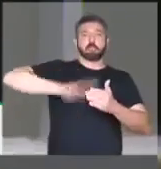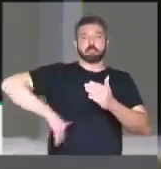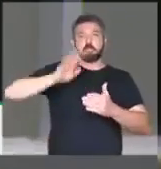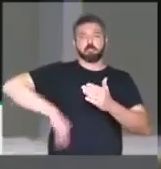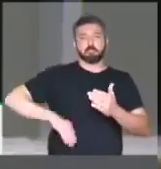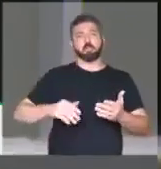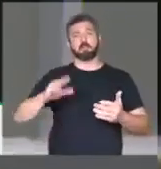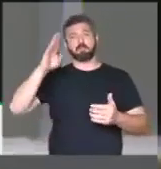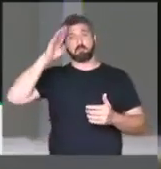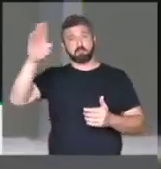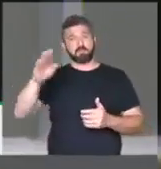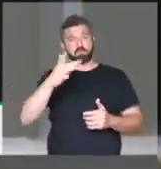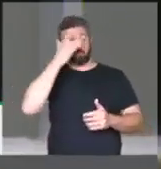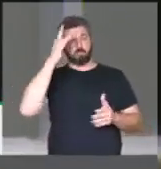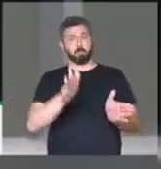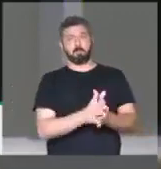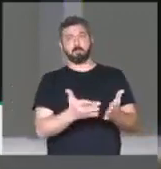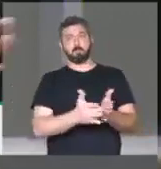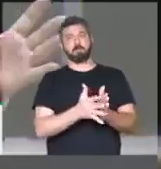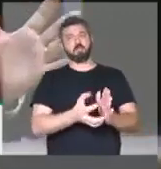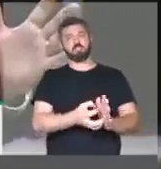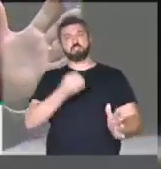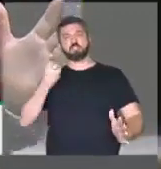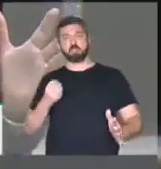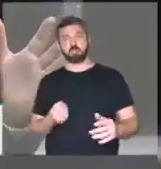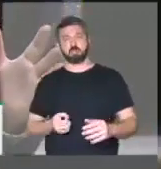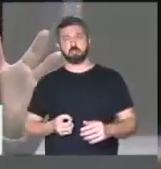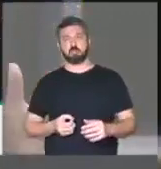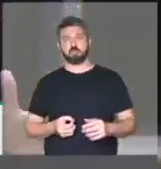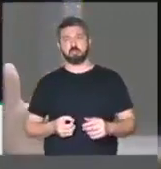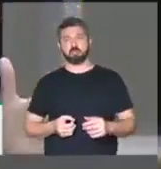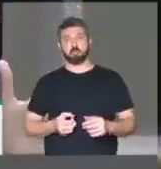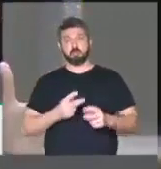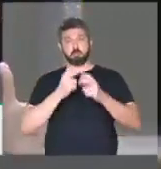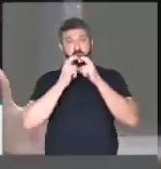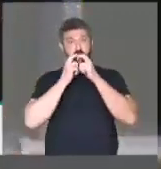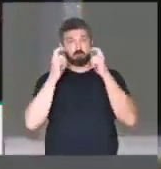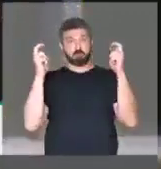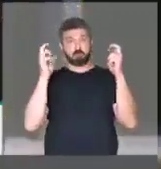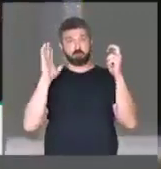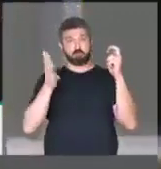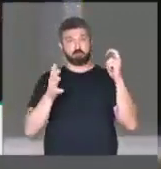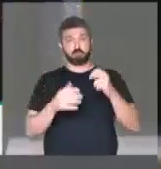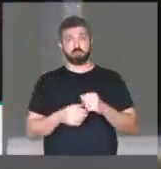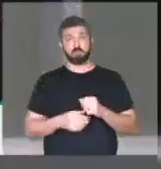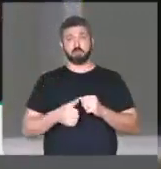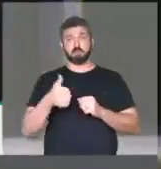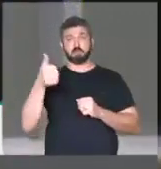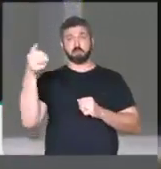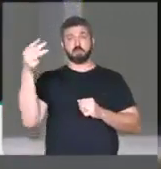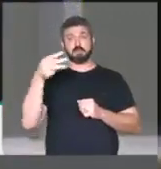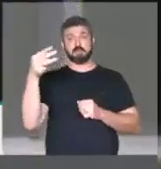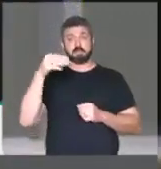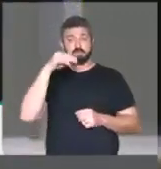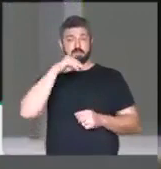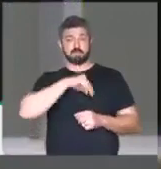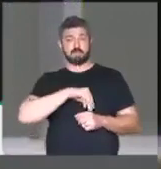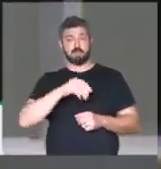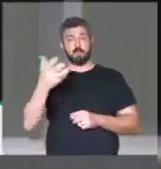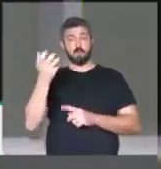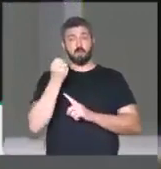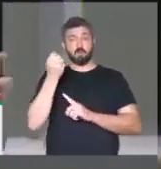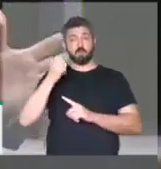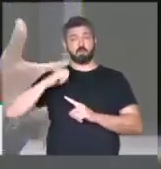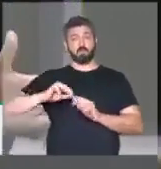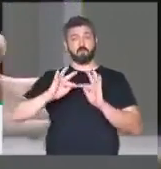principalmente dos mais humildes. Anunciou em alto em bolsão que daria o terceiro salário para o